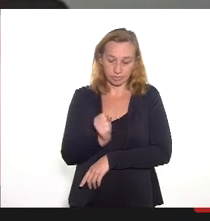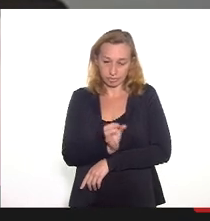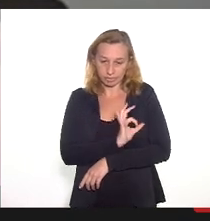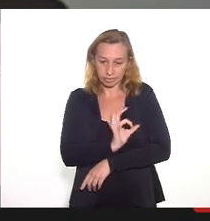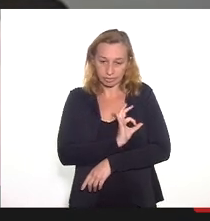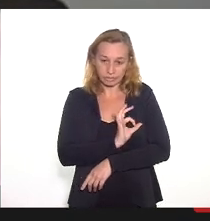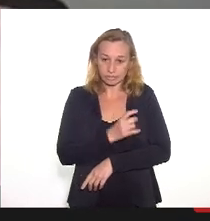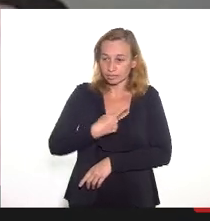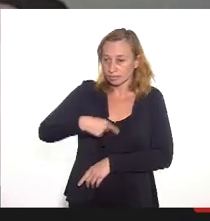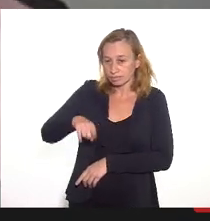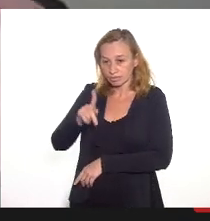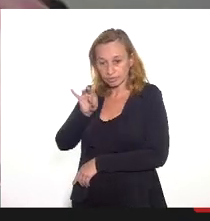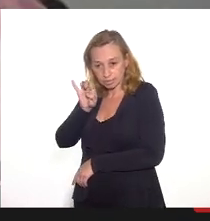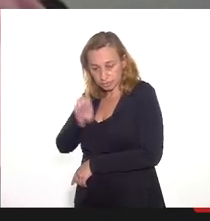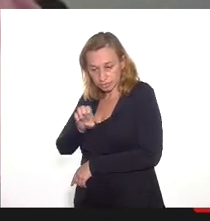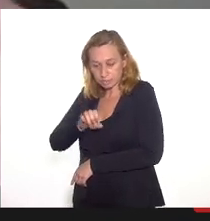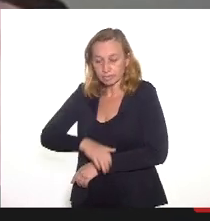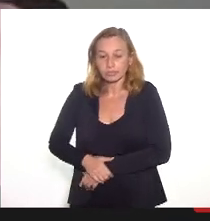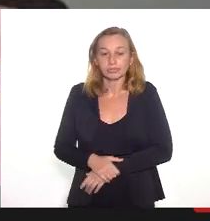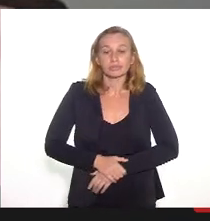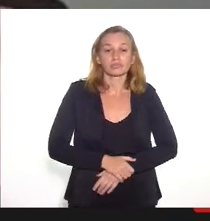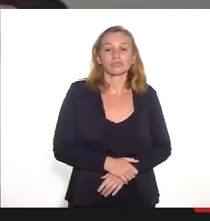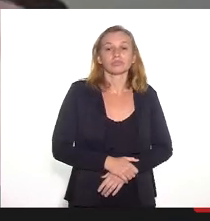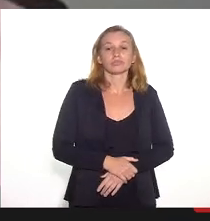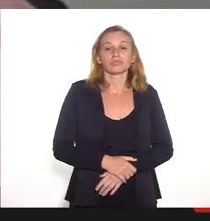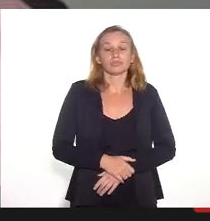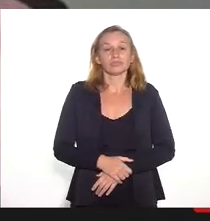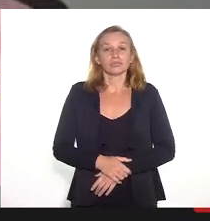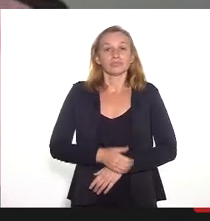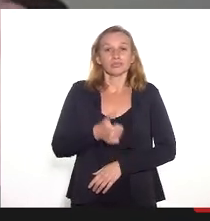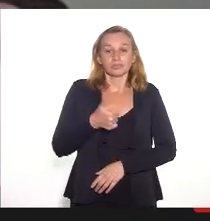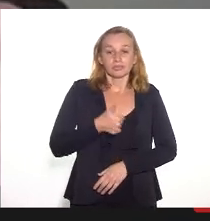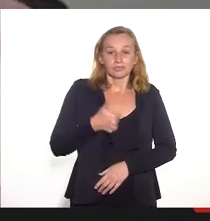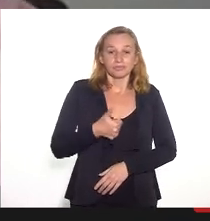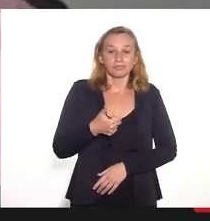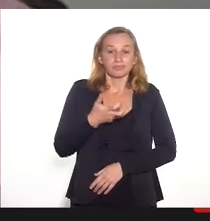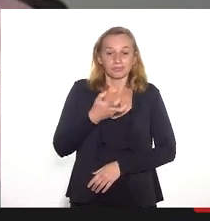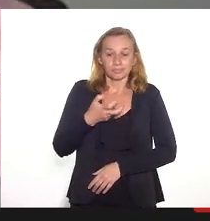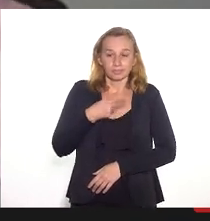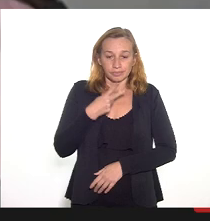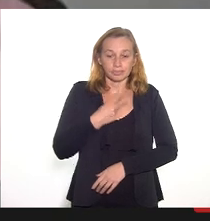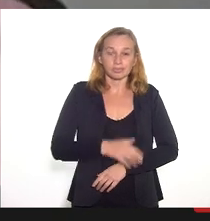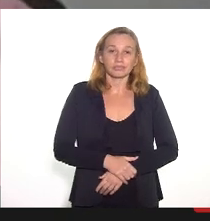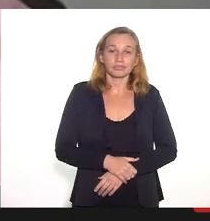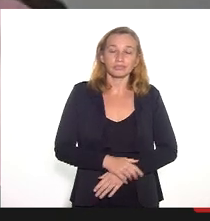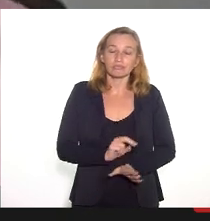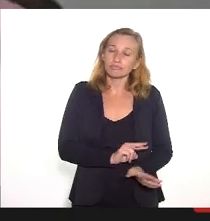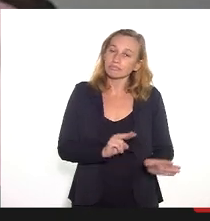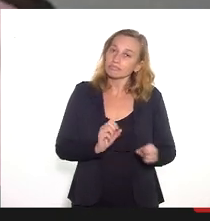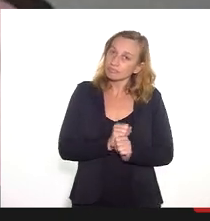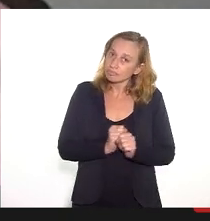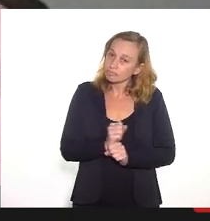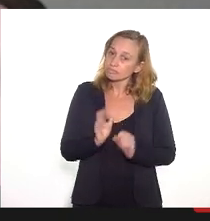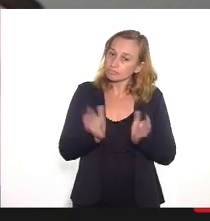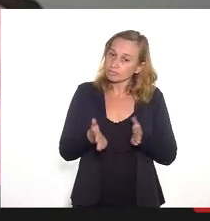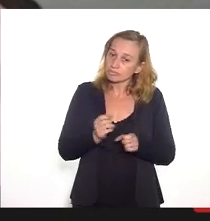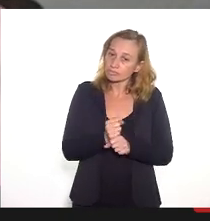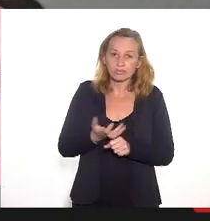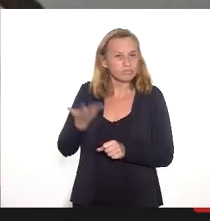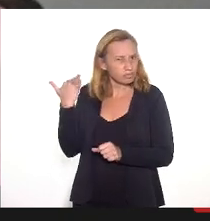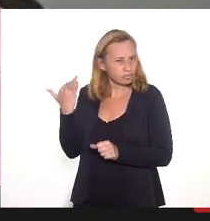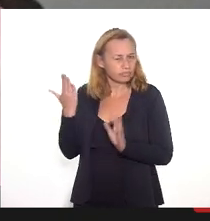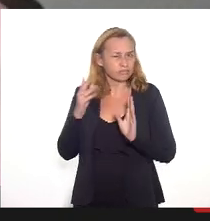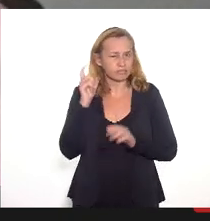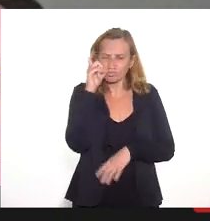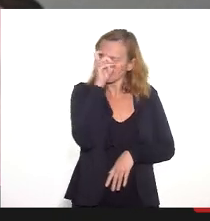gabinetes. Eu queria algumas ponderações, mas primeiro eu queria citar que esse ano, o ano passado, foi um ano muito